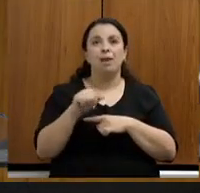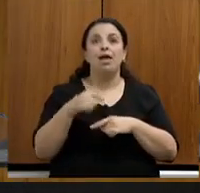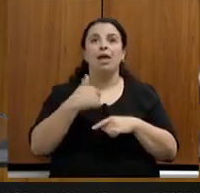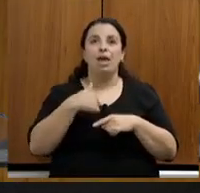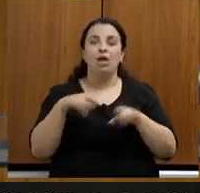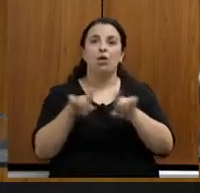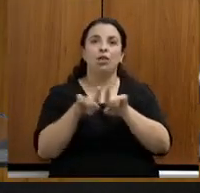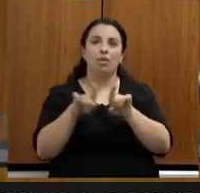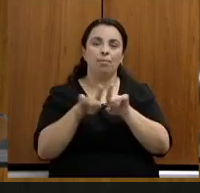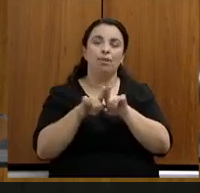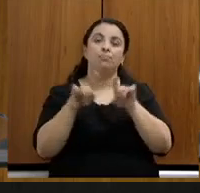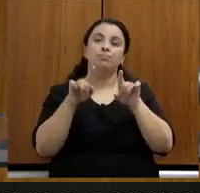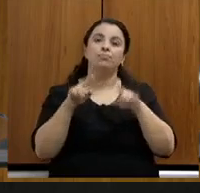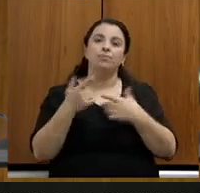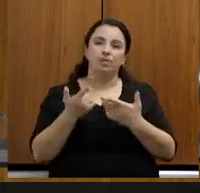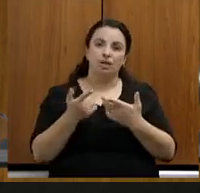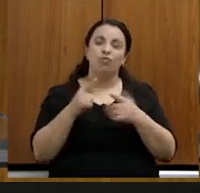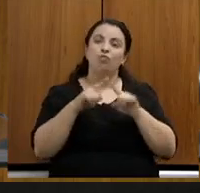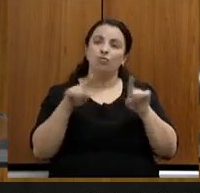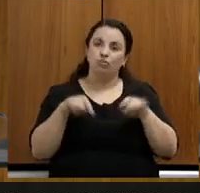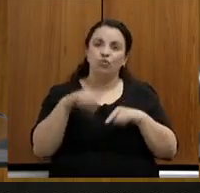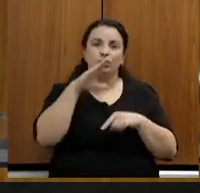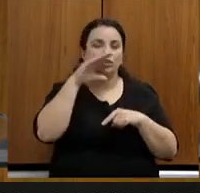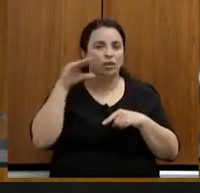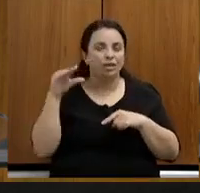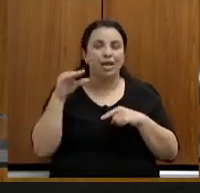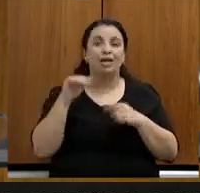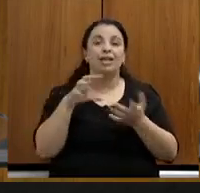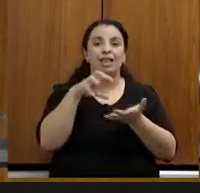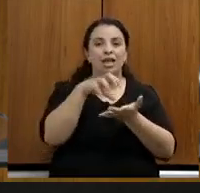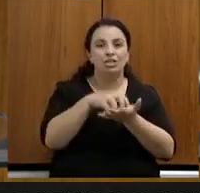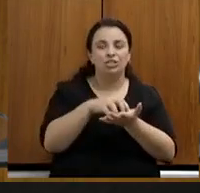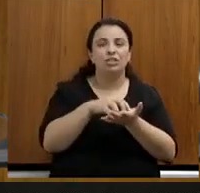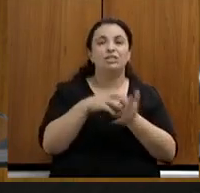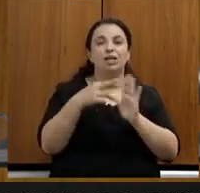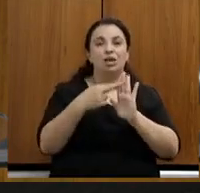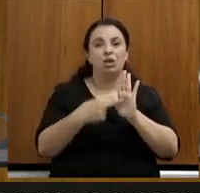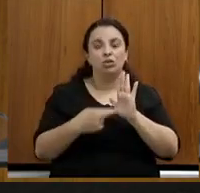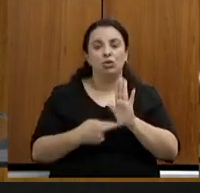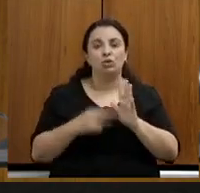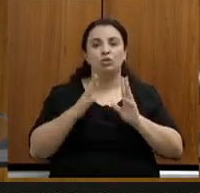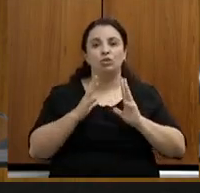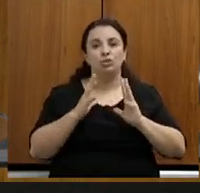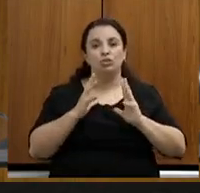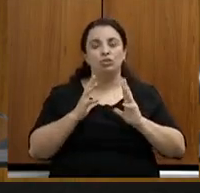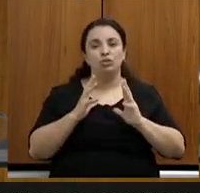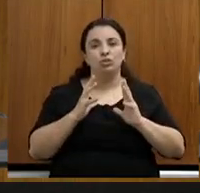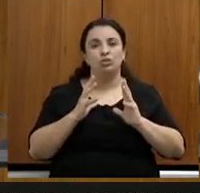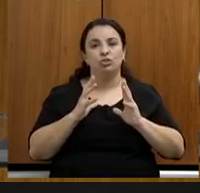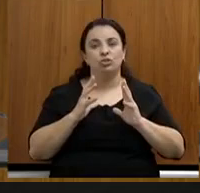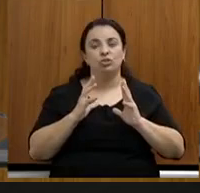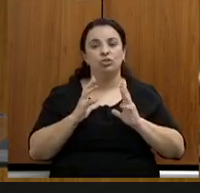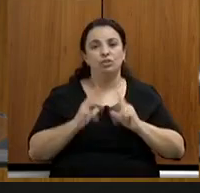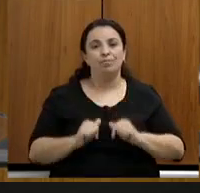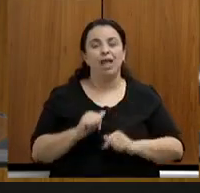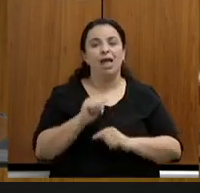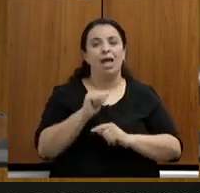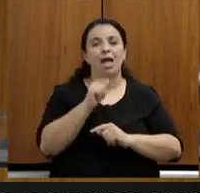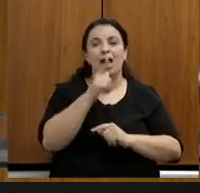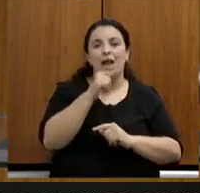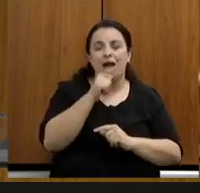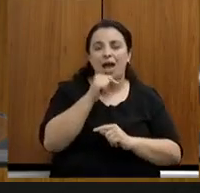do SISEMA, eu sou servidora da Agência Reguladora de Saneamento do Estado, Agência de Água e Esgoto, Arçai-MG, servidora